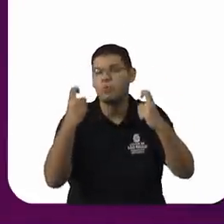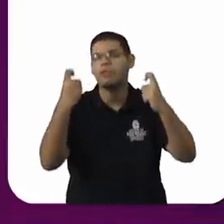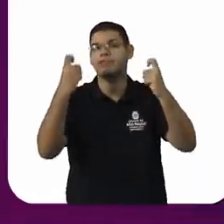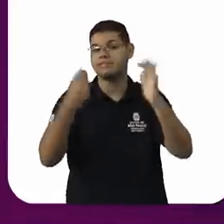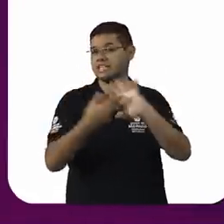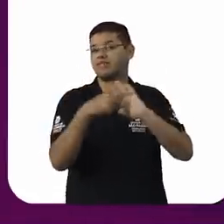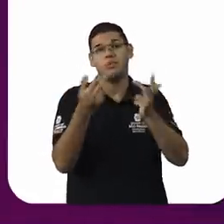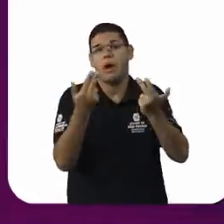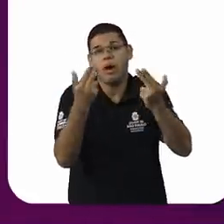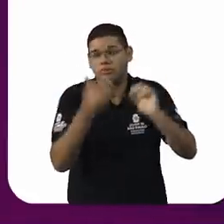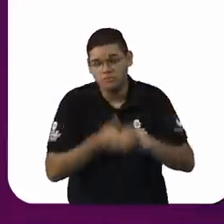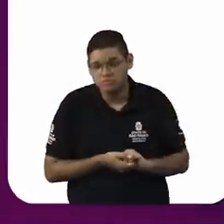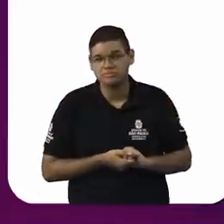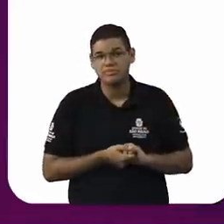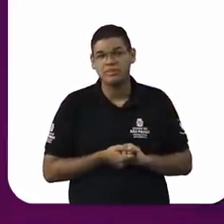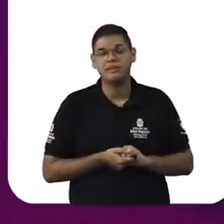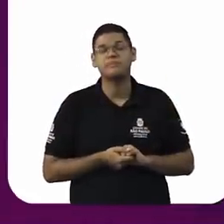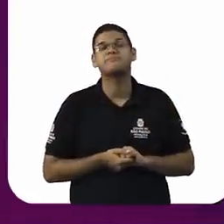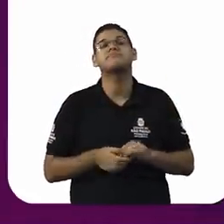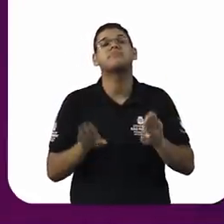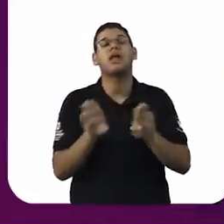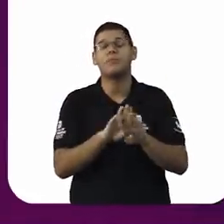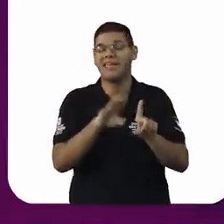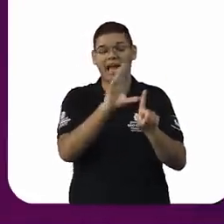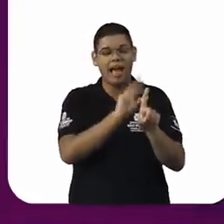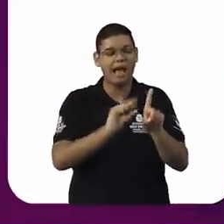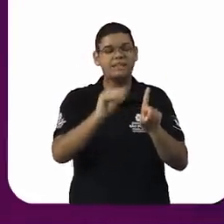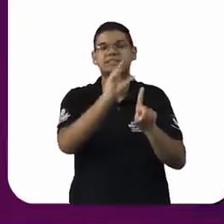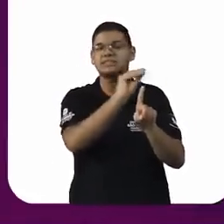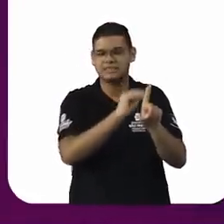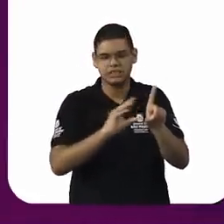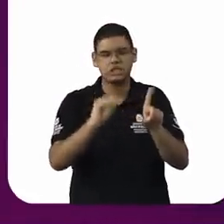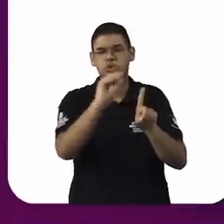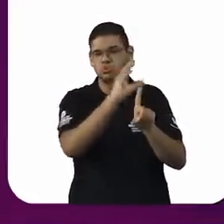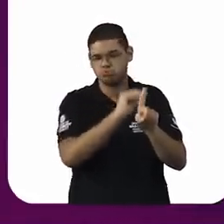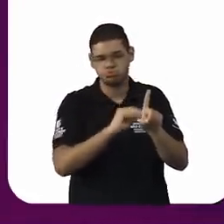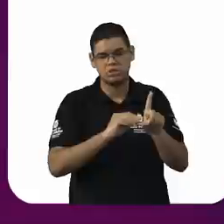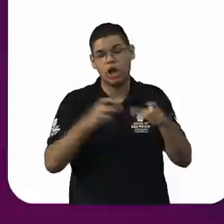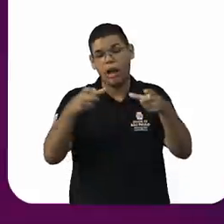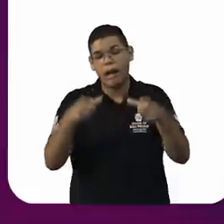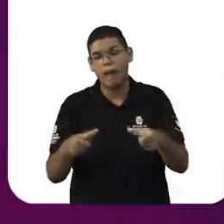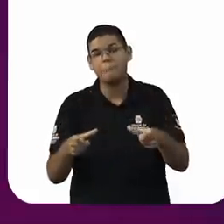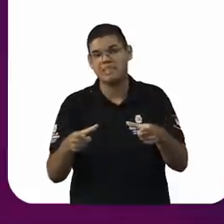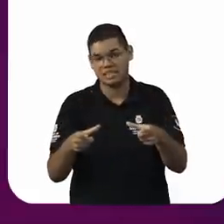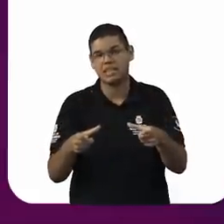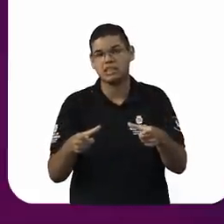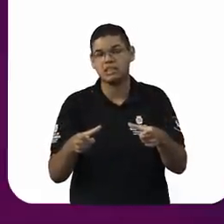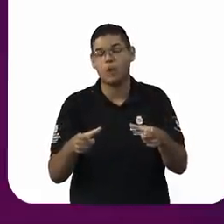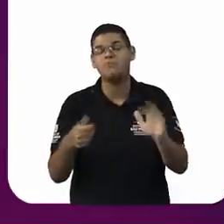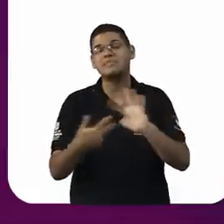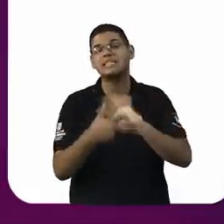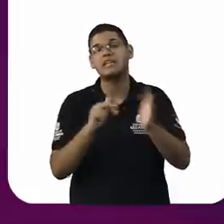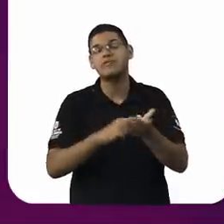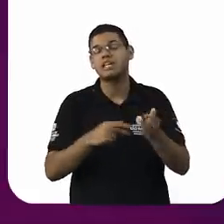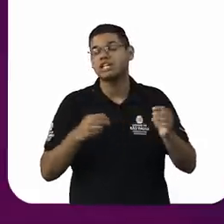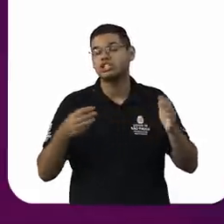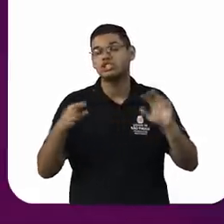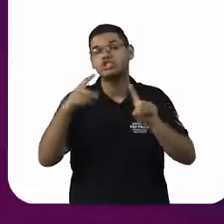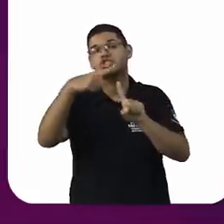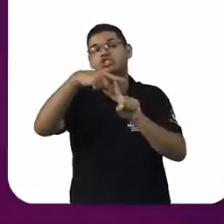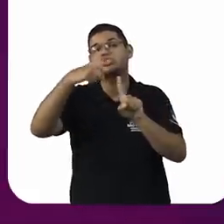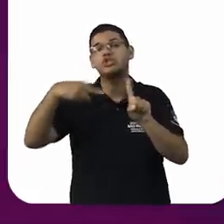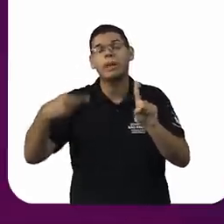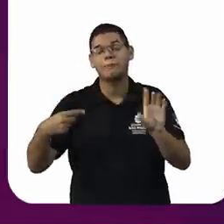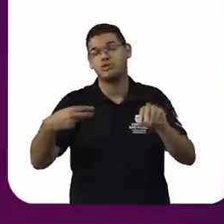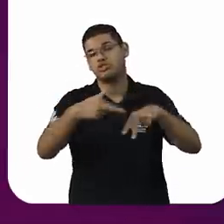assédio sexual ambiental são tipos de violência de gênero que acontecem, porque nós temos uma